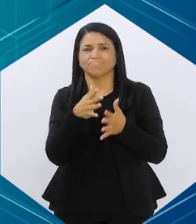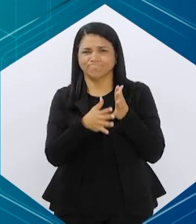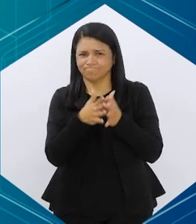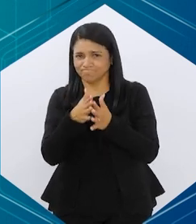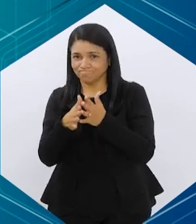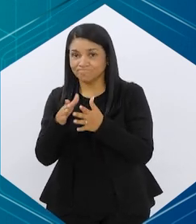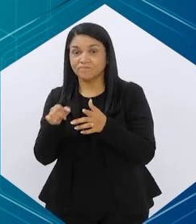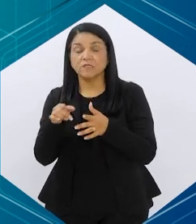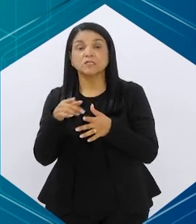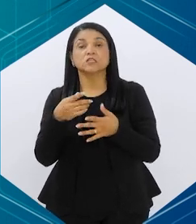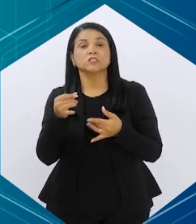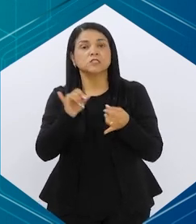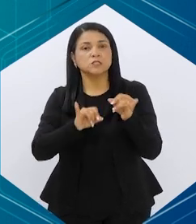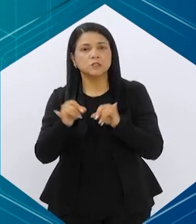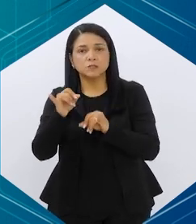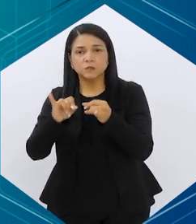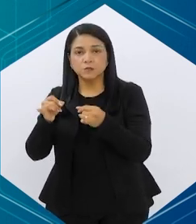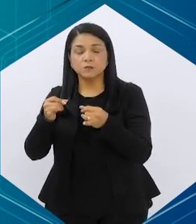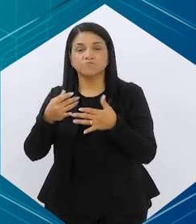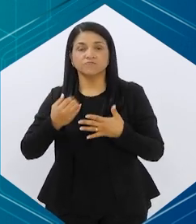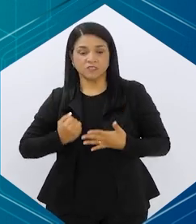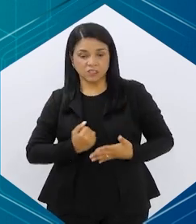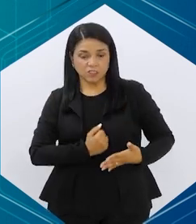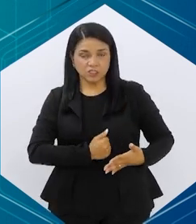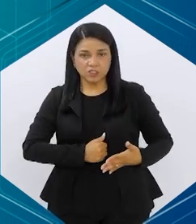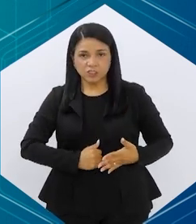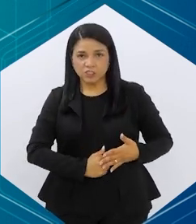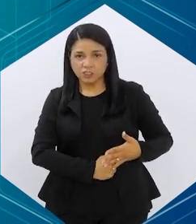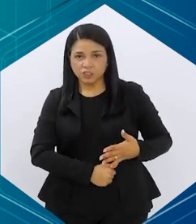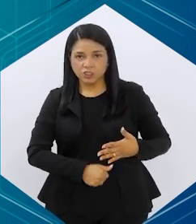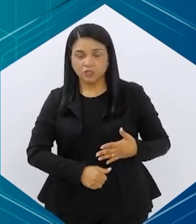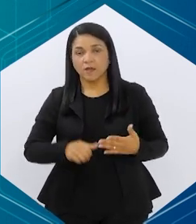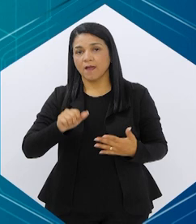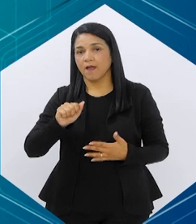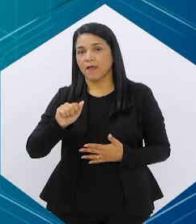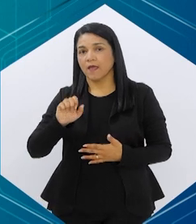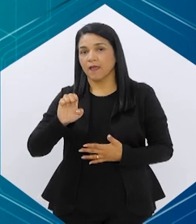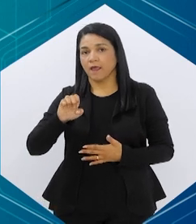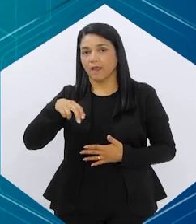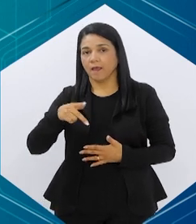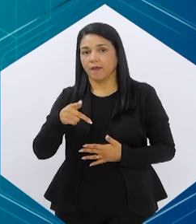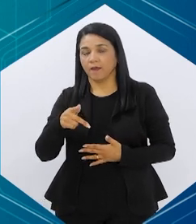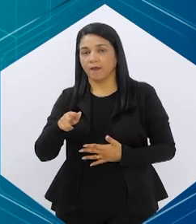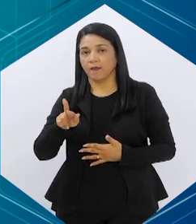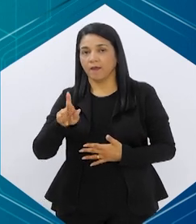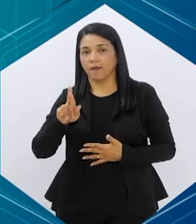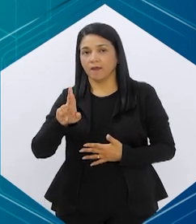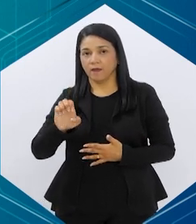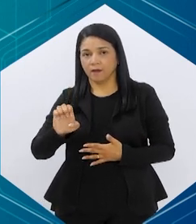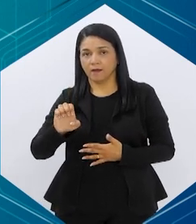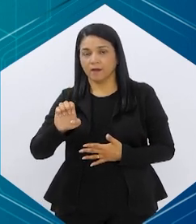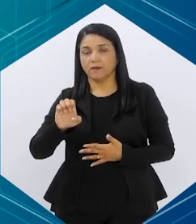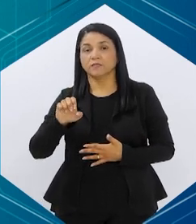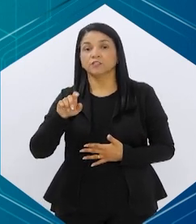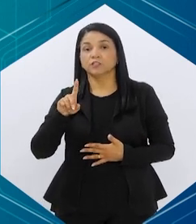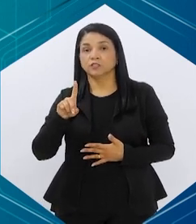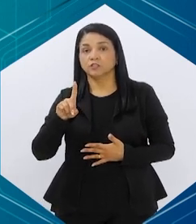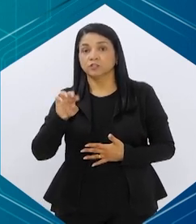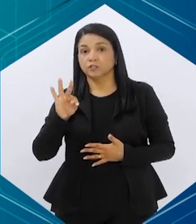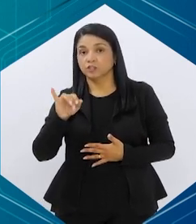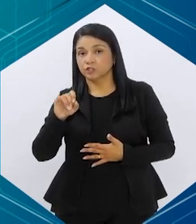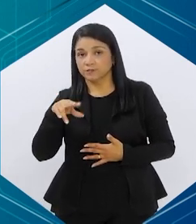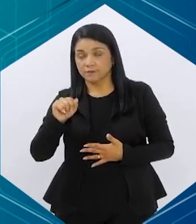são? São substâncias produzidas pelo nosso intestino, chamadas incretinas, que, como você falou, foram